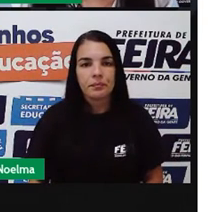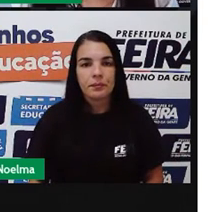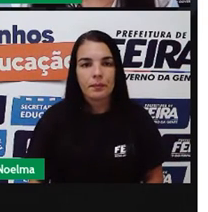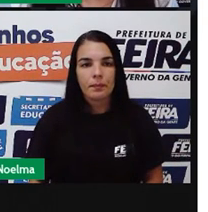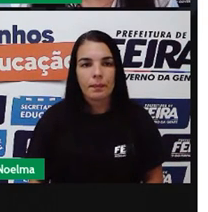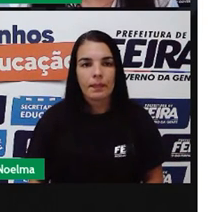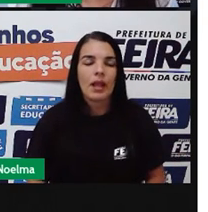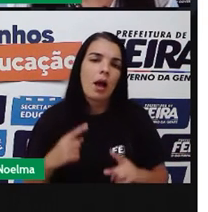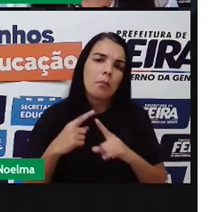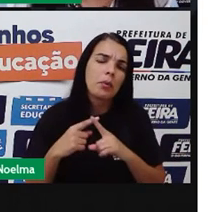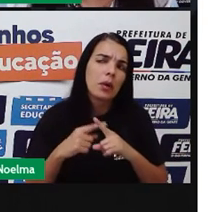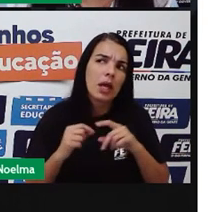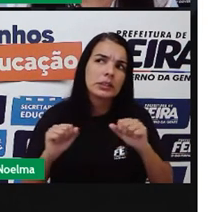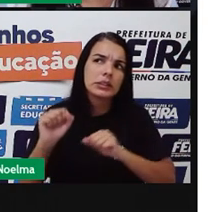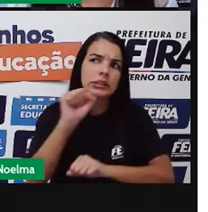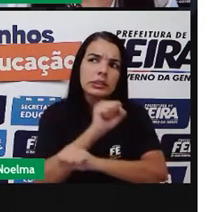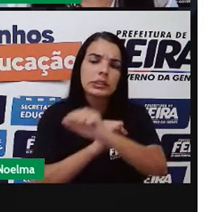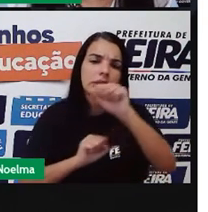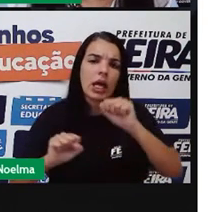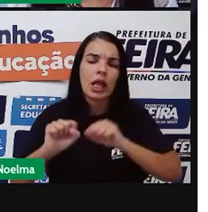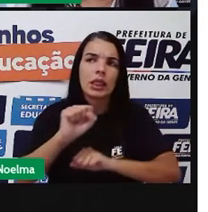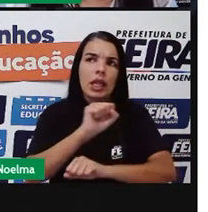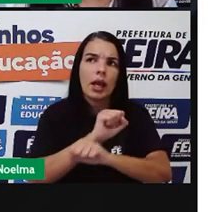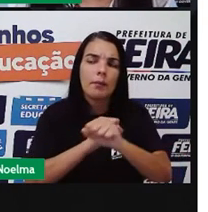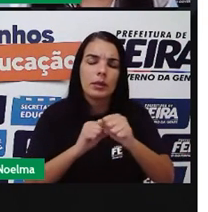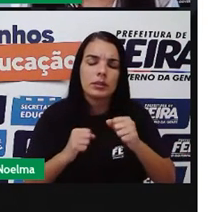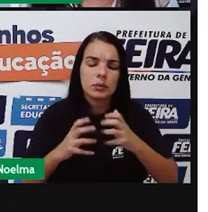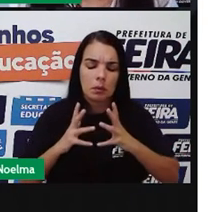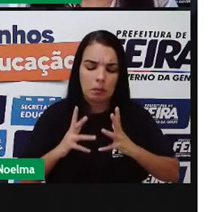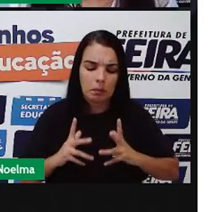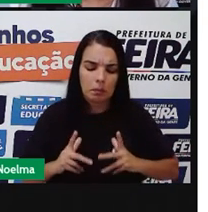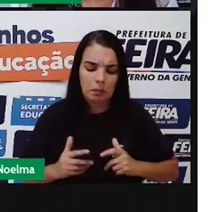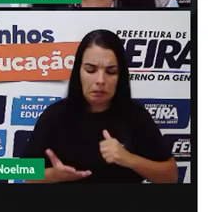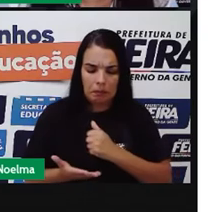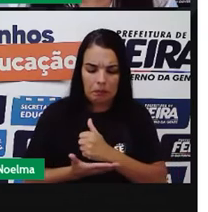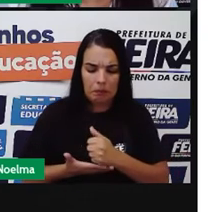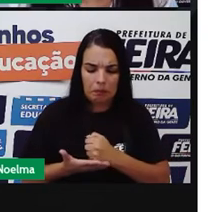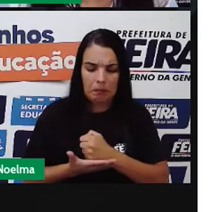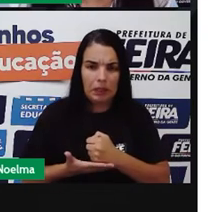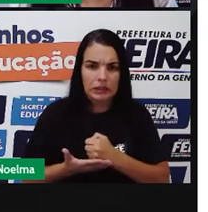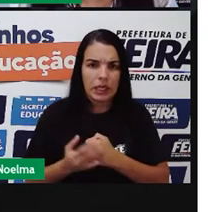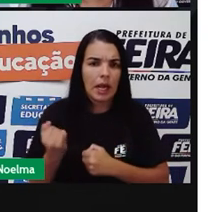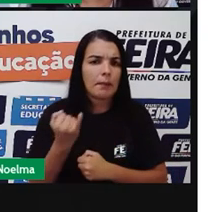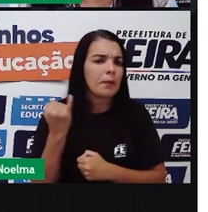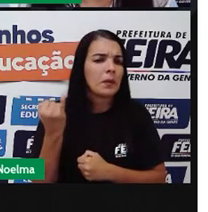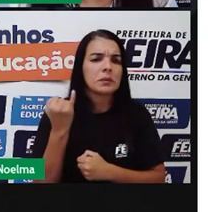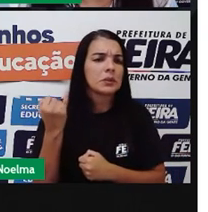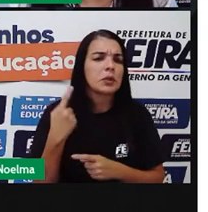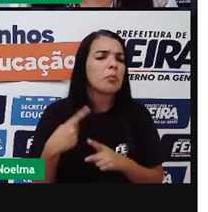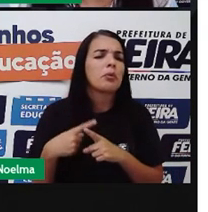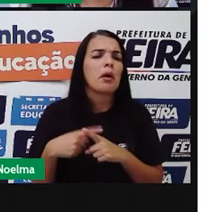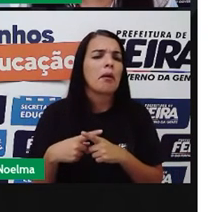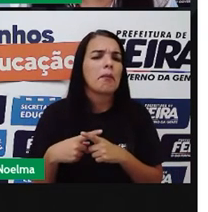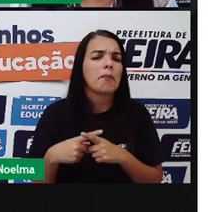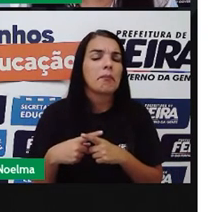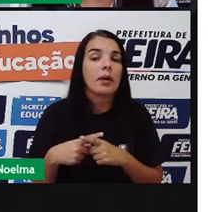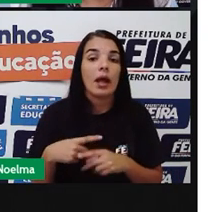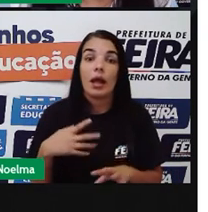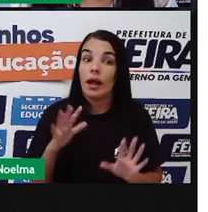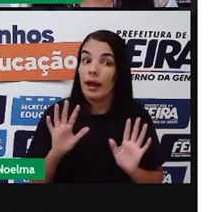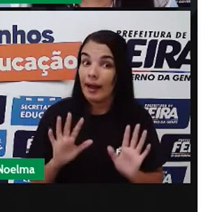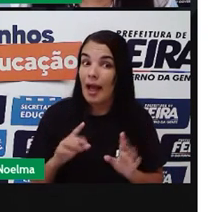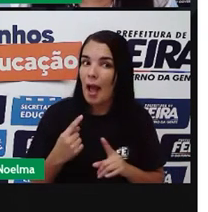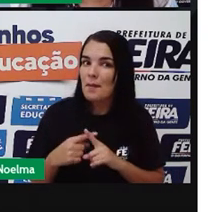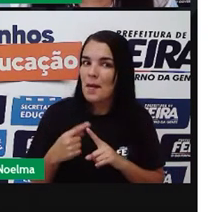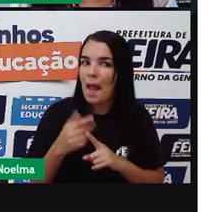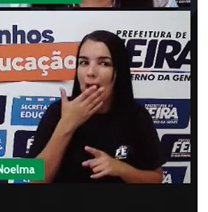Por que saneamento básico, ele é importante? O saneamento básico é fundamental para melhorar